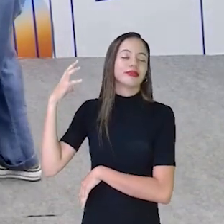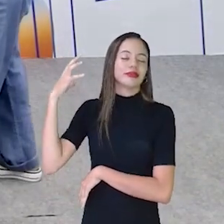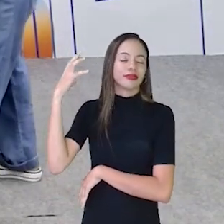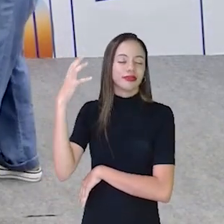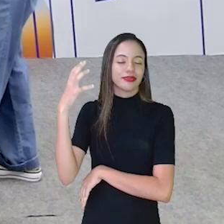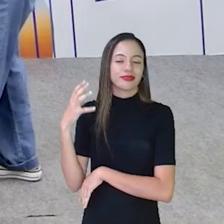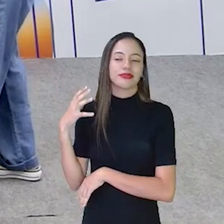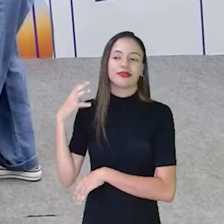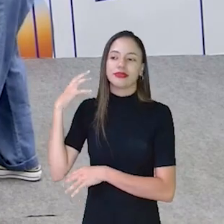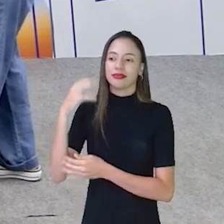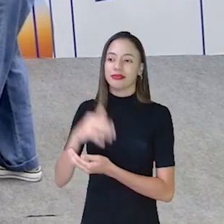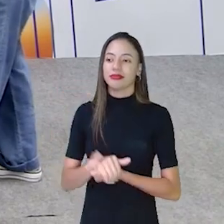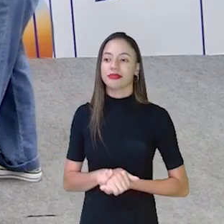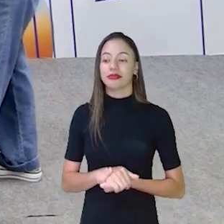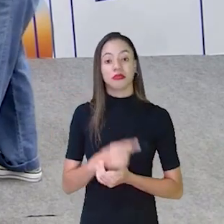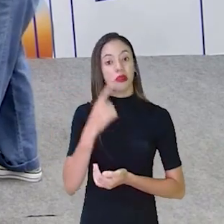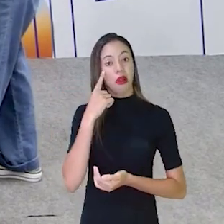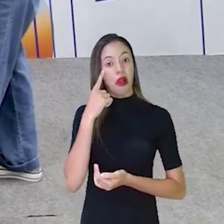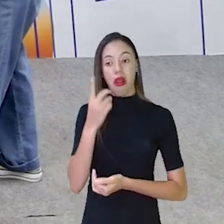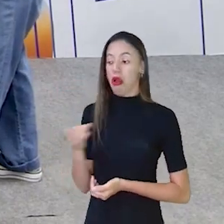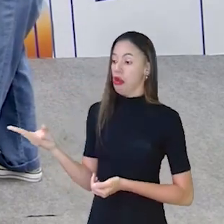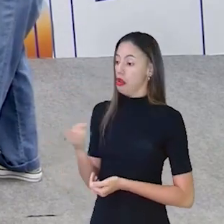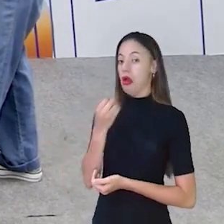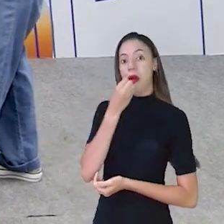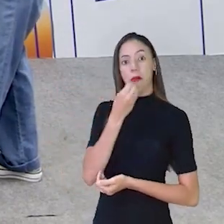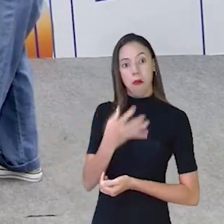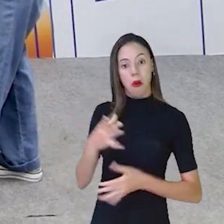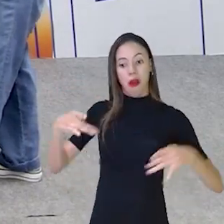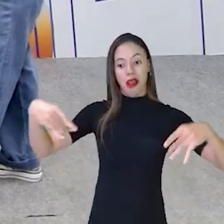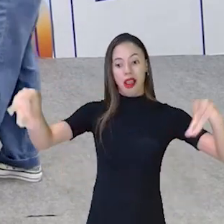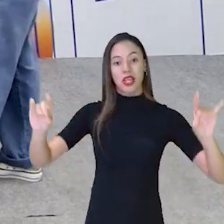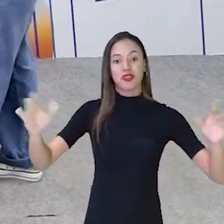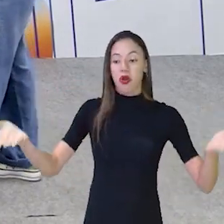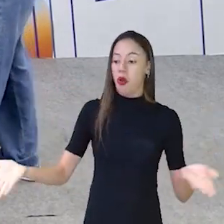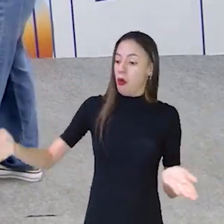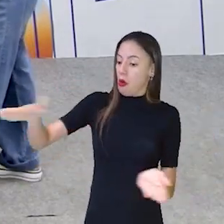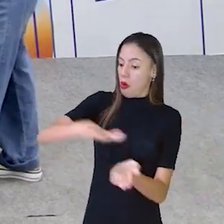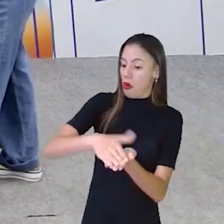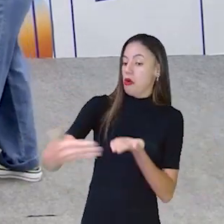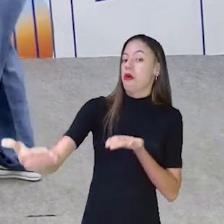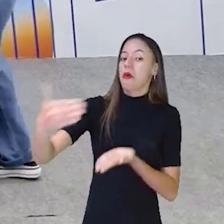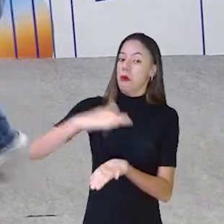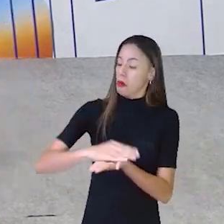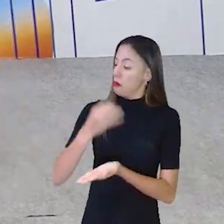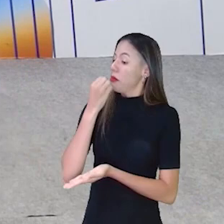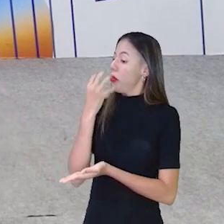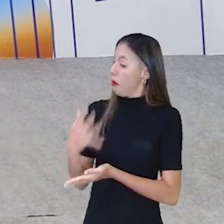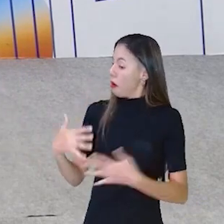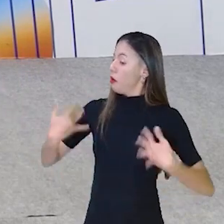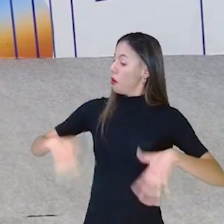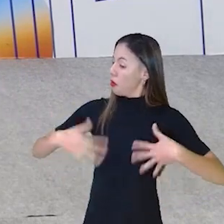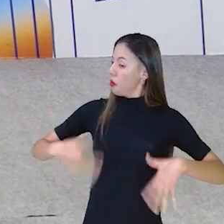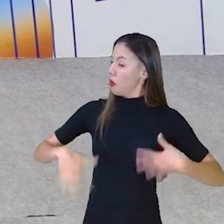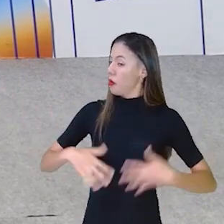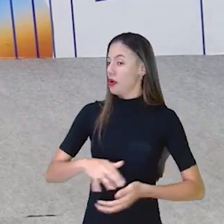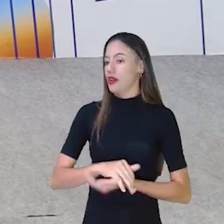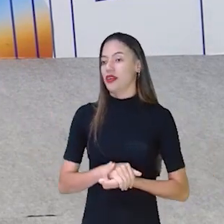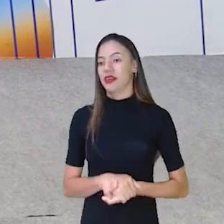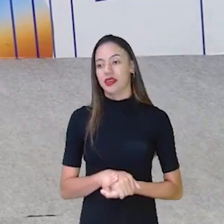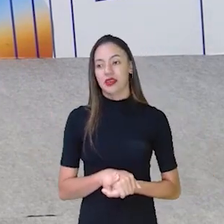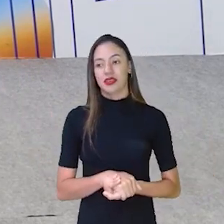Pronto. Olha só. Elas são boas de dobrar um lençóis. Olha. Vem. Fecha. Fecha.